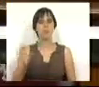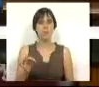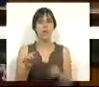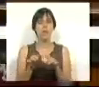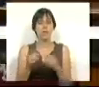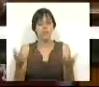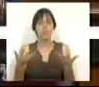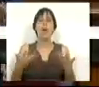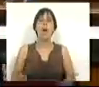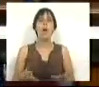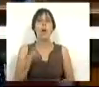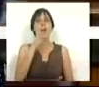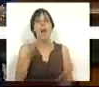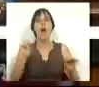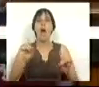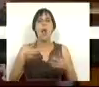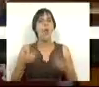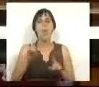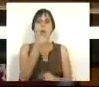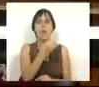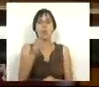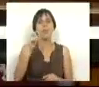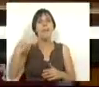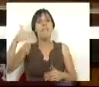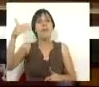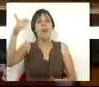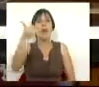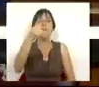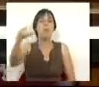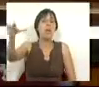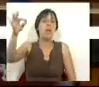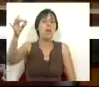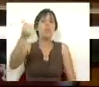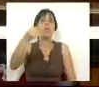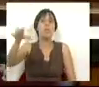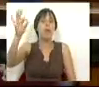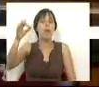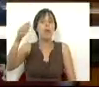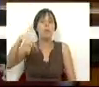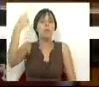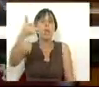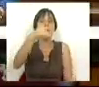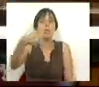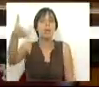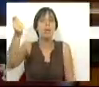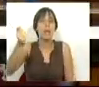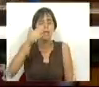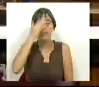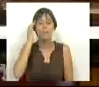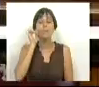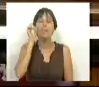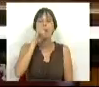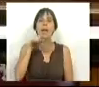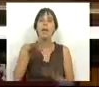E então agora já dizem, afinal, não é em 2013, há de ser em 2014, e em 2014, há de ser em 2015. E quem,